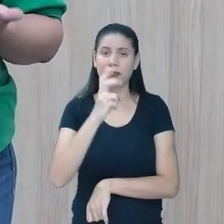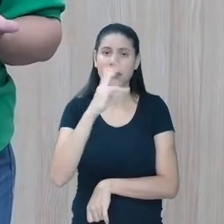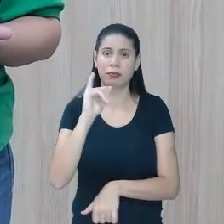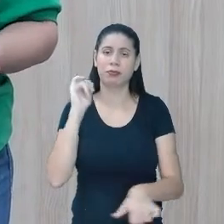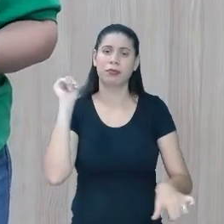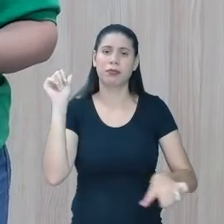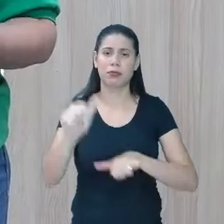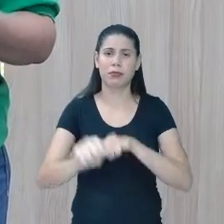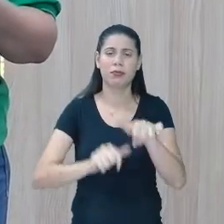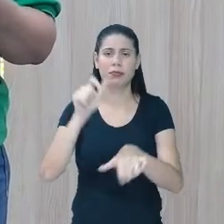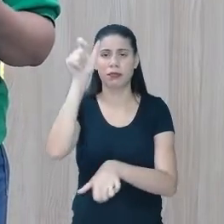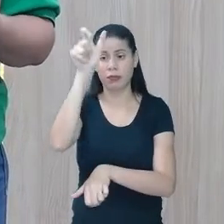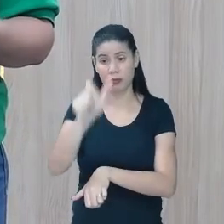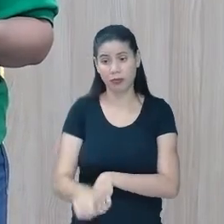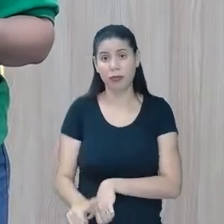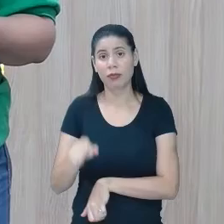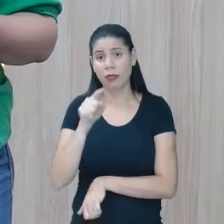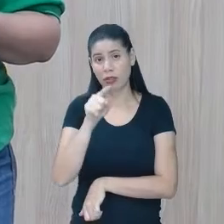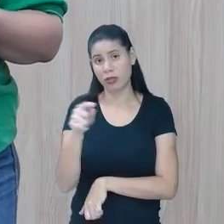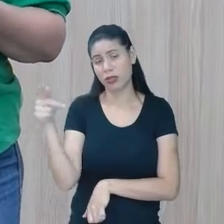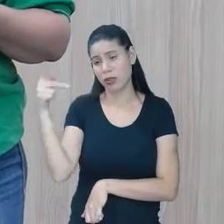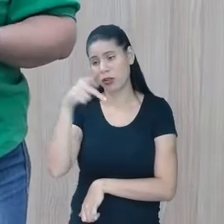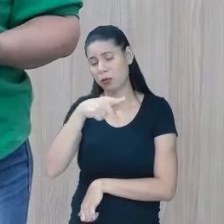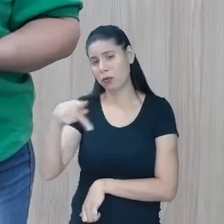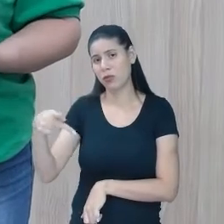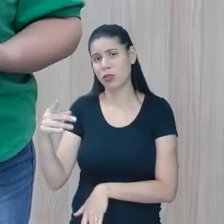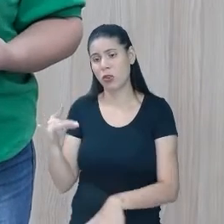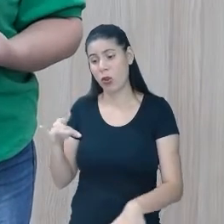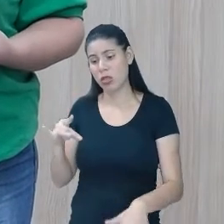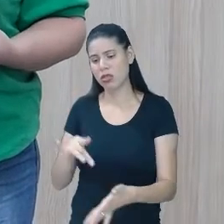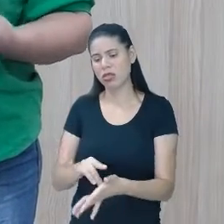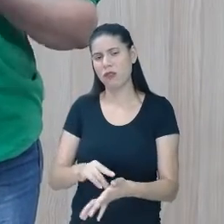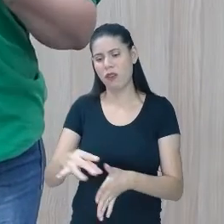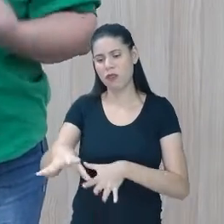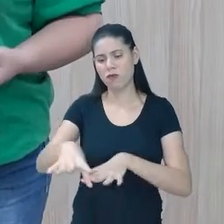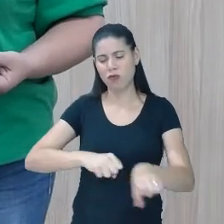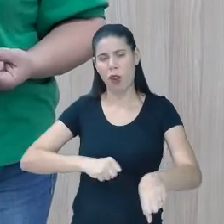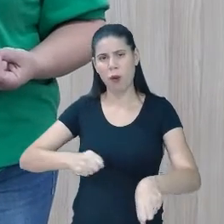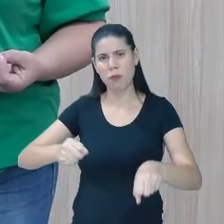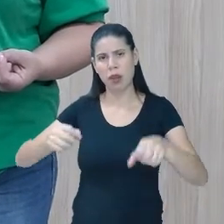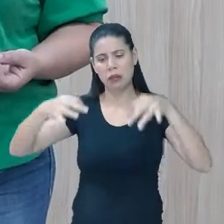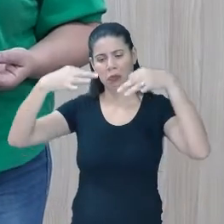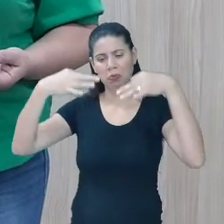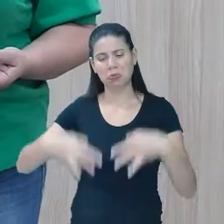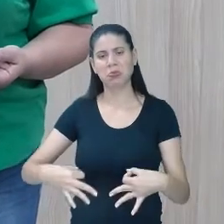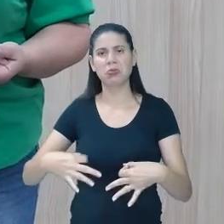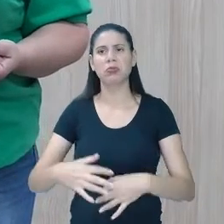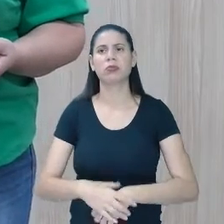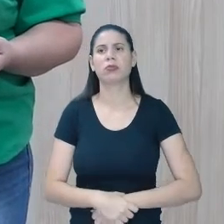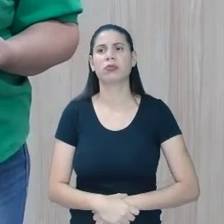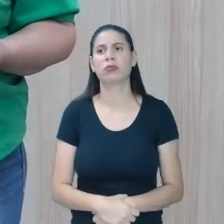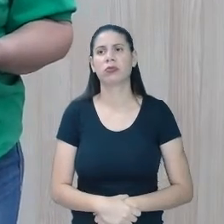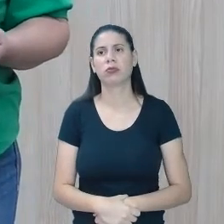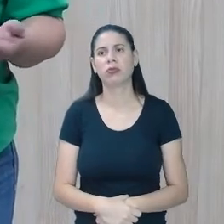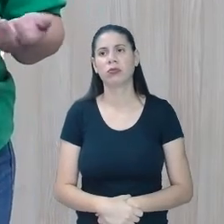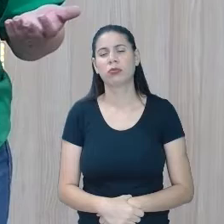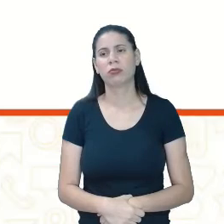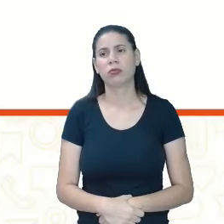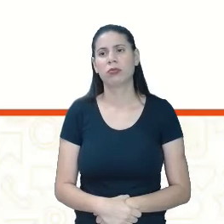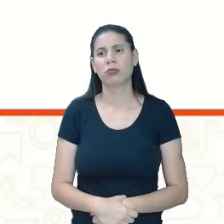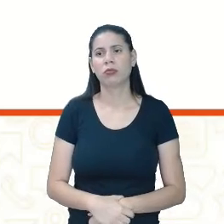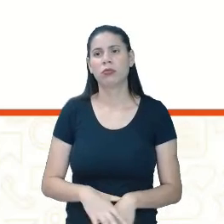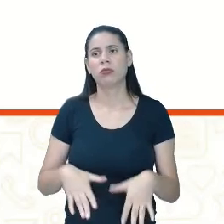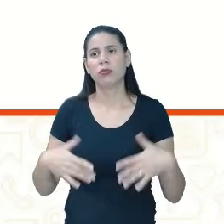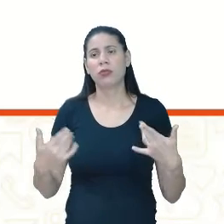transformar você, professor, num de fato preparado, num profissional preparado. Bom,